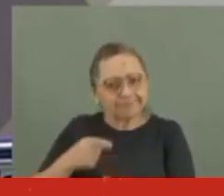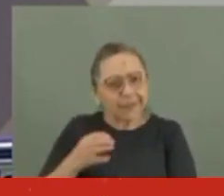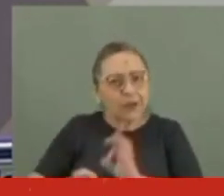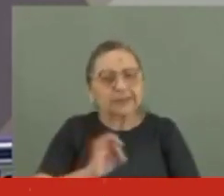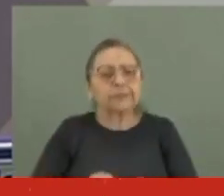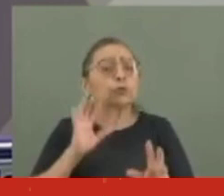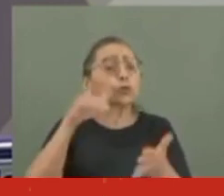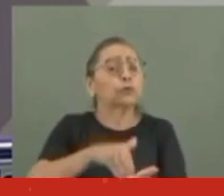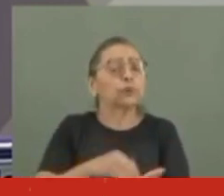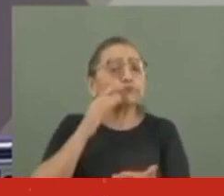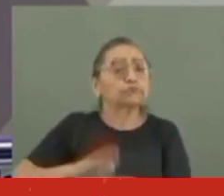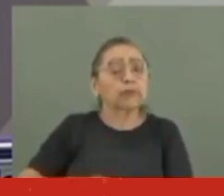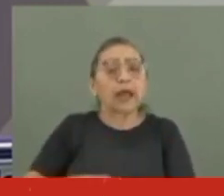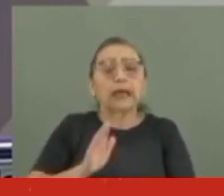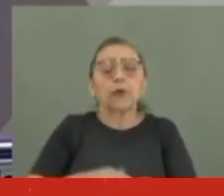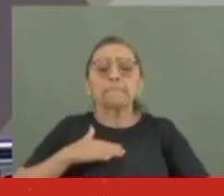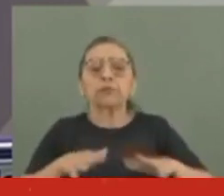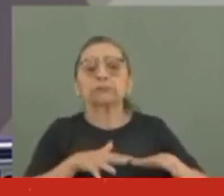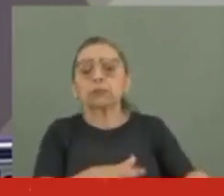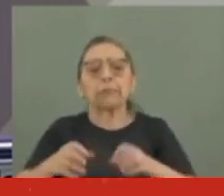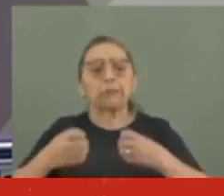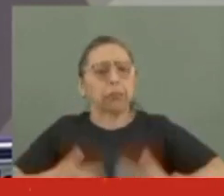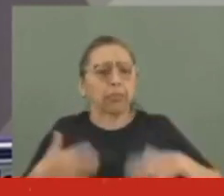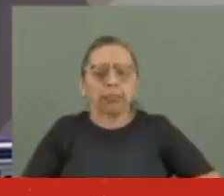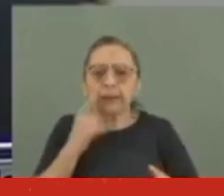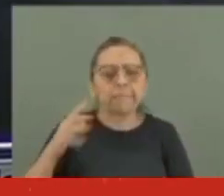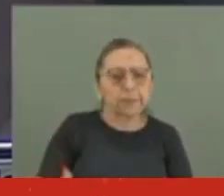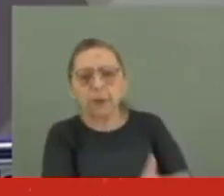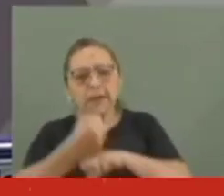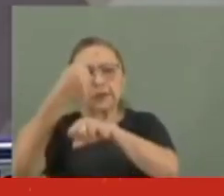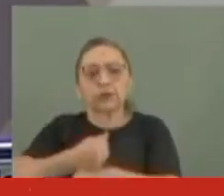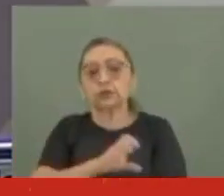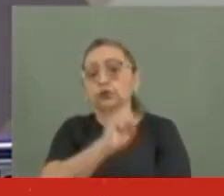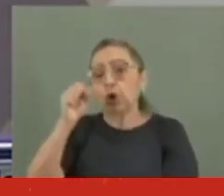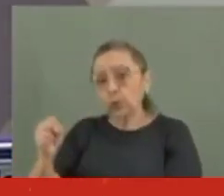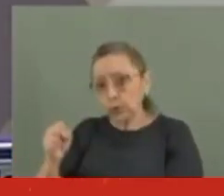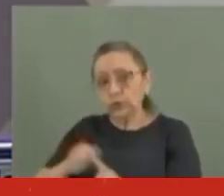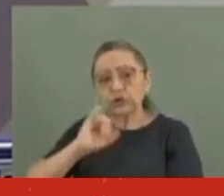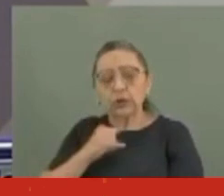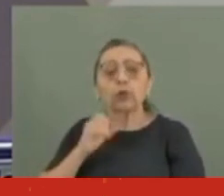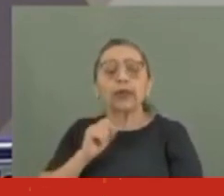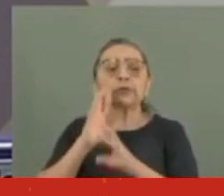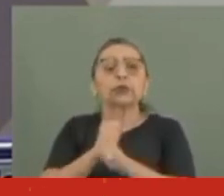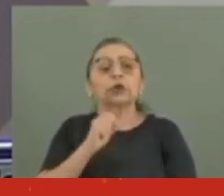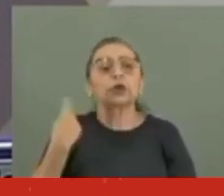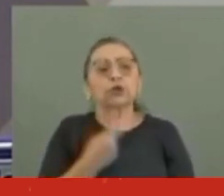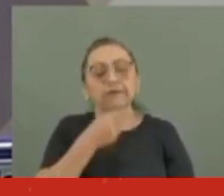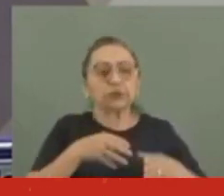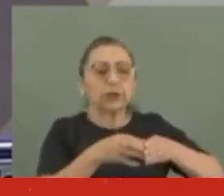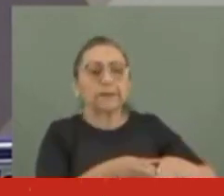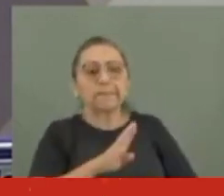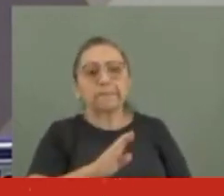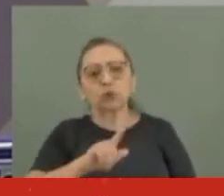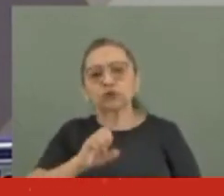por fim, foram estimulados atos e movimentos desesperados de tomada de poder. O 8 de janeiro é obra do que chamamos de bolsonarismo.